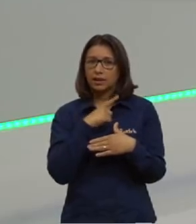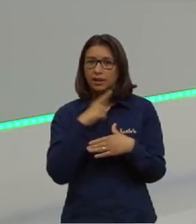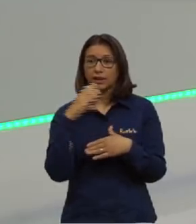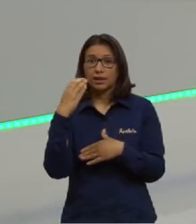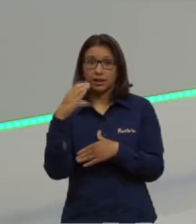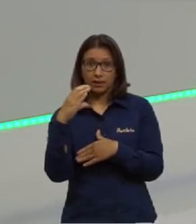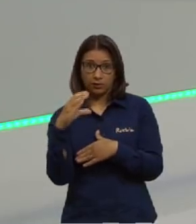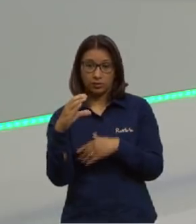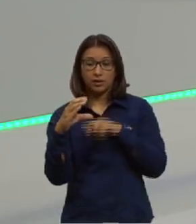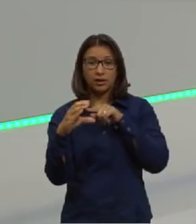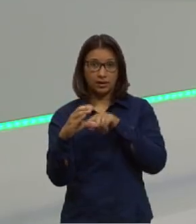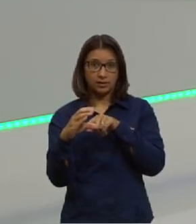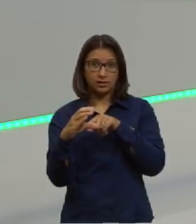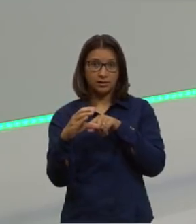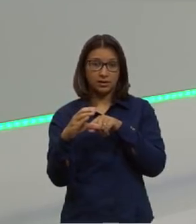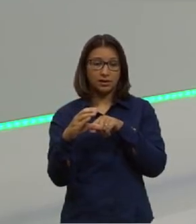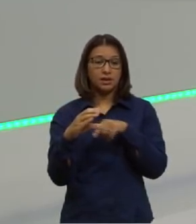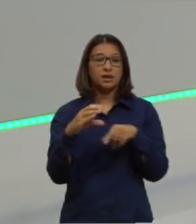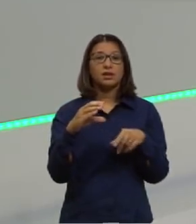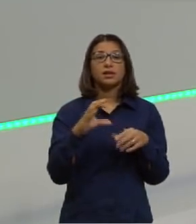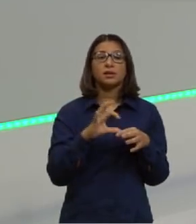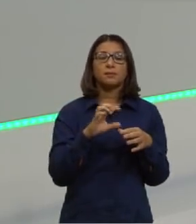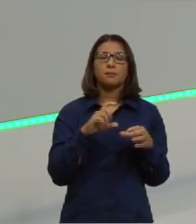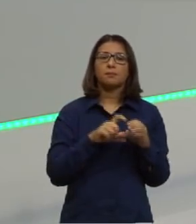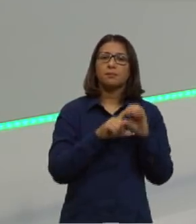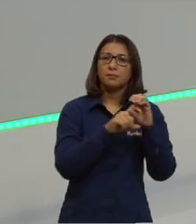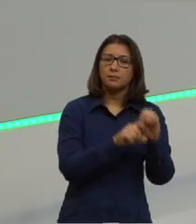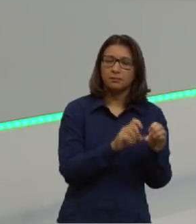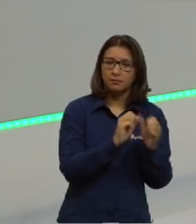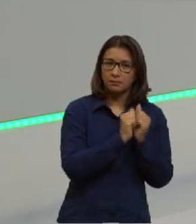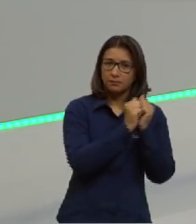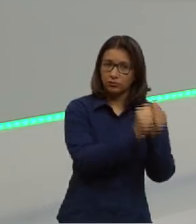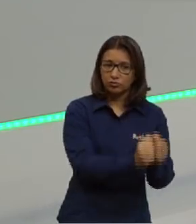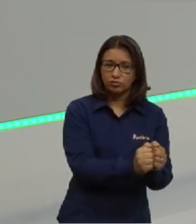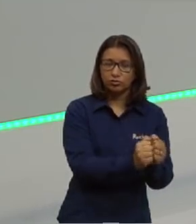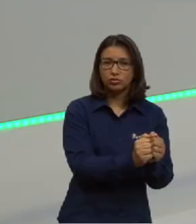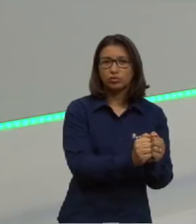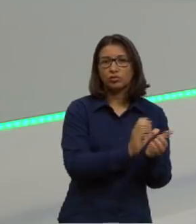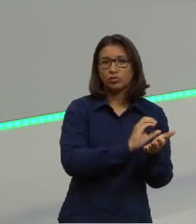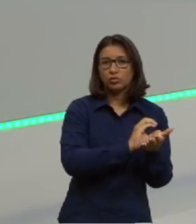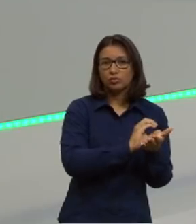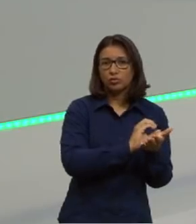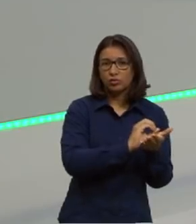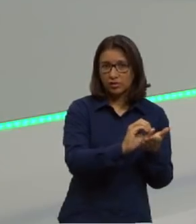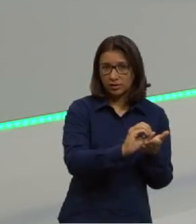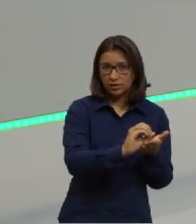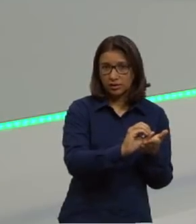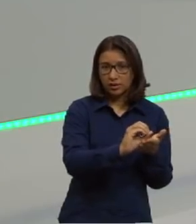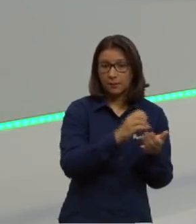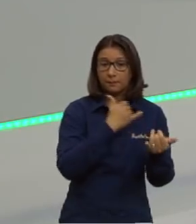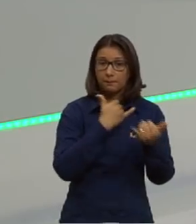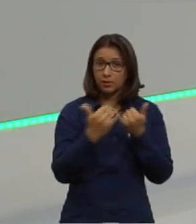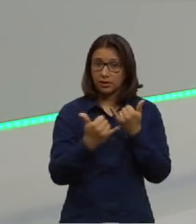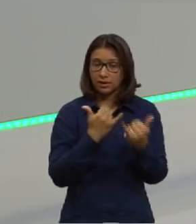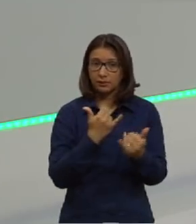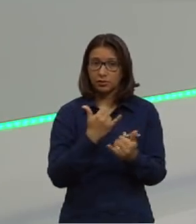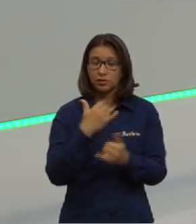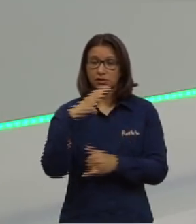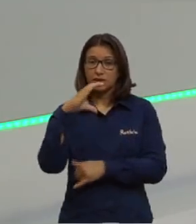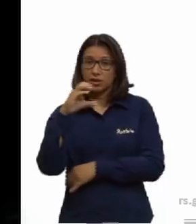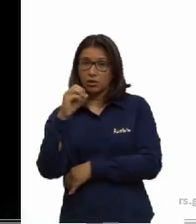orgânicas. Olha só. Existem algumas exceções, como, por exemplo, o CO2, que tem carbono,